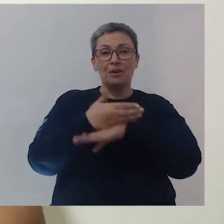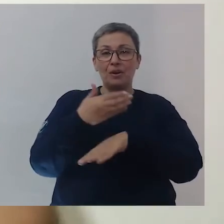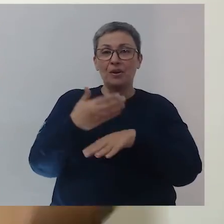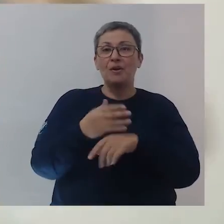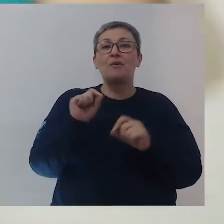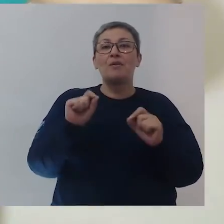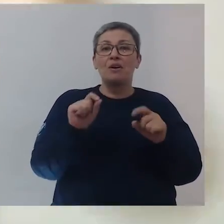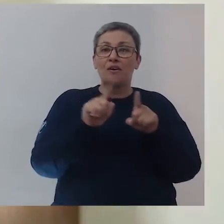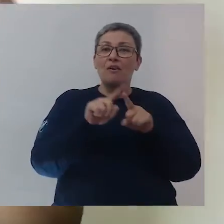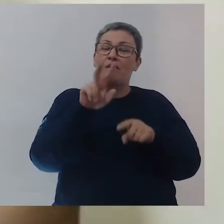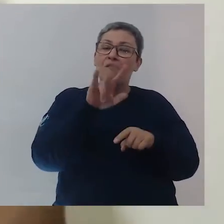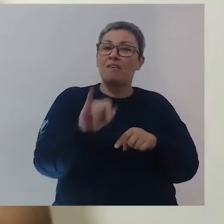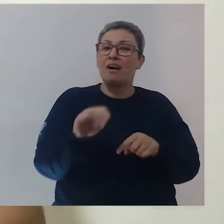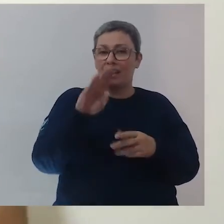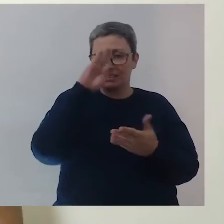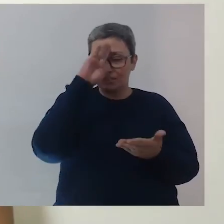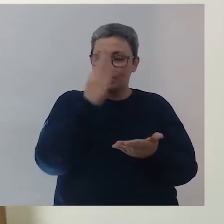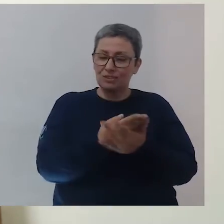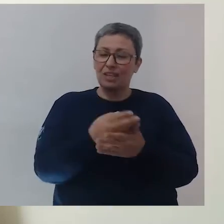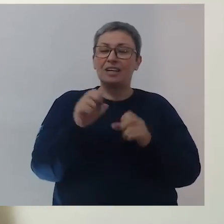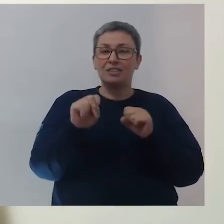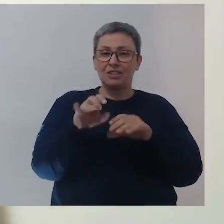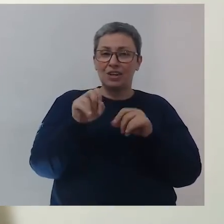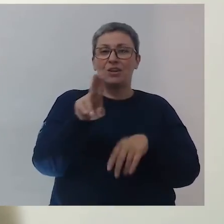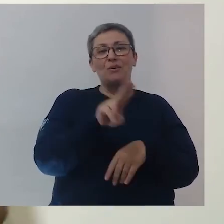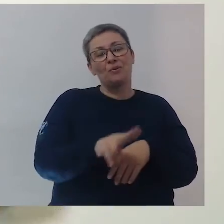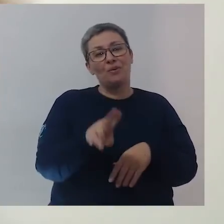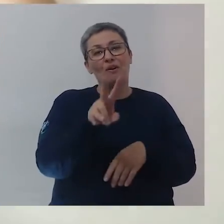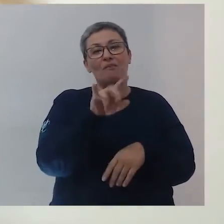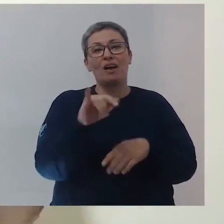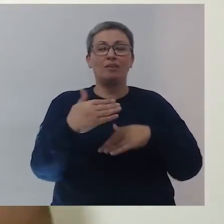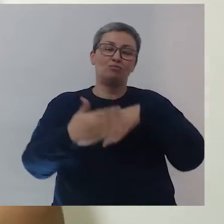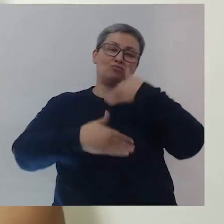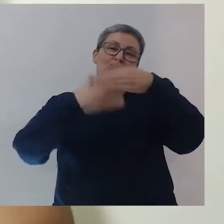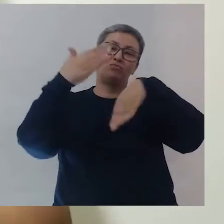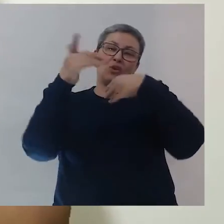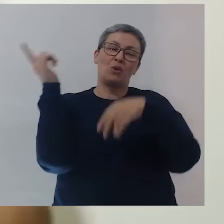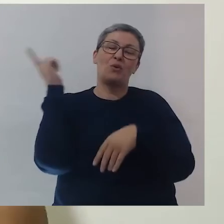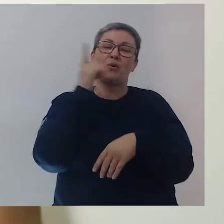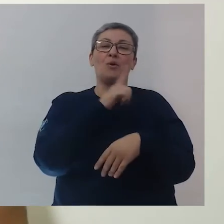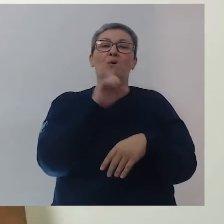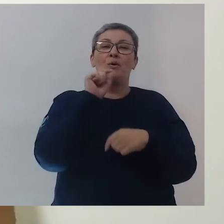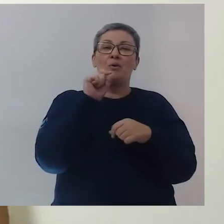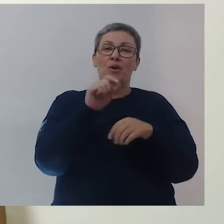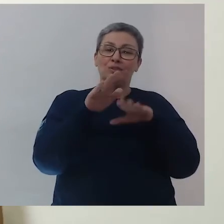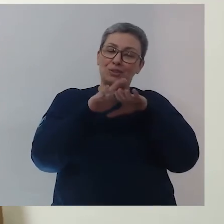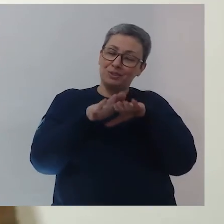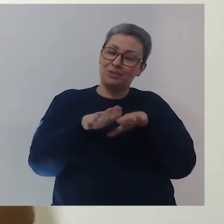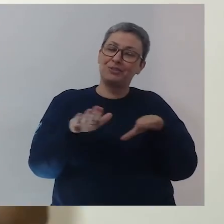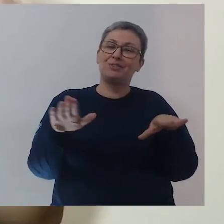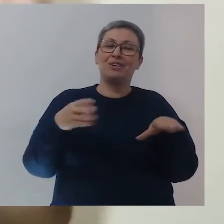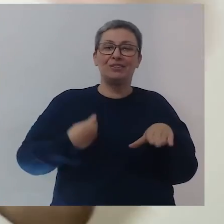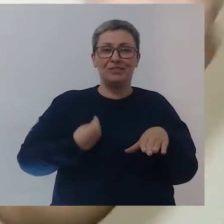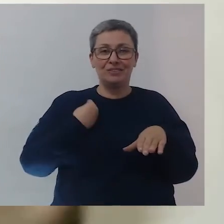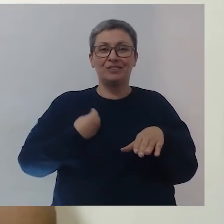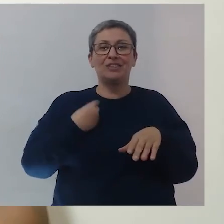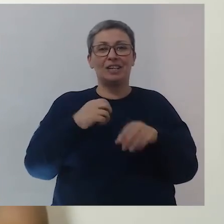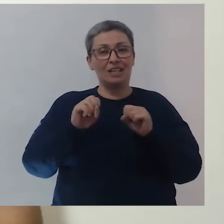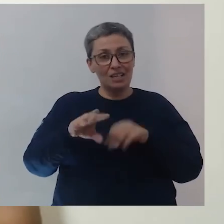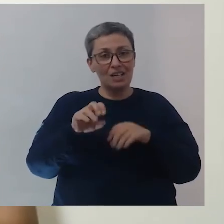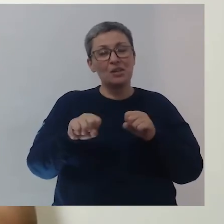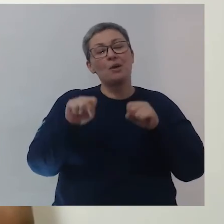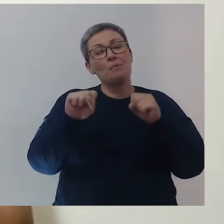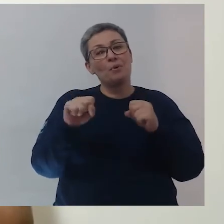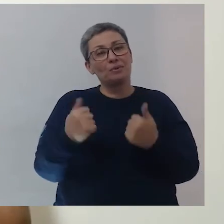acreditar que somente através da educação você vai conseguir evoluir e ter uma estabilidade. Somente a educação